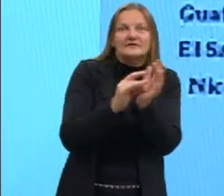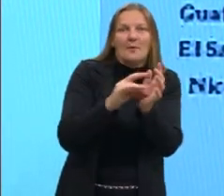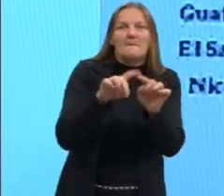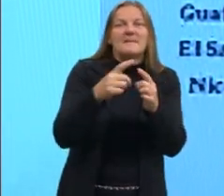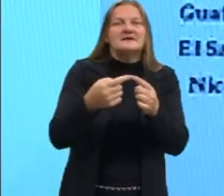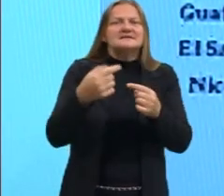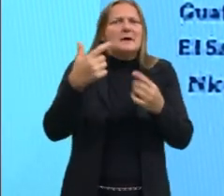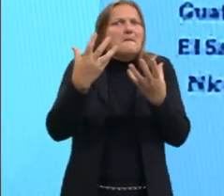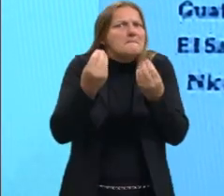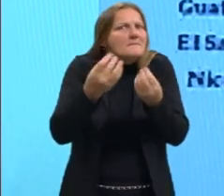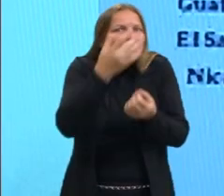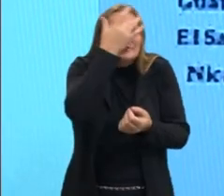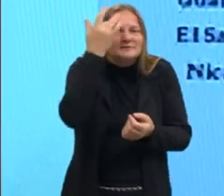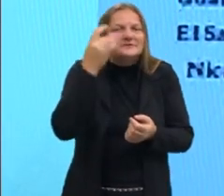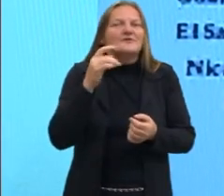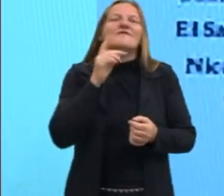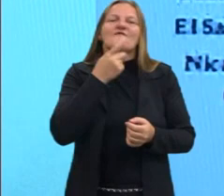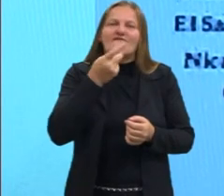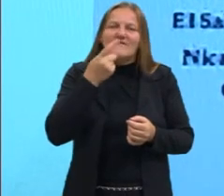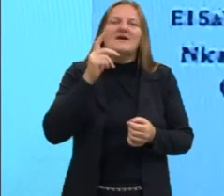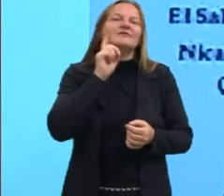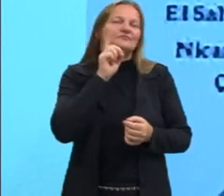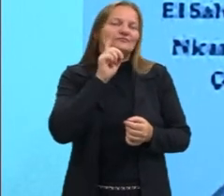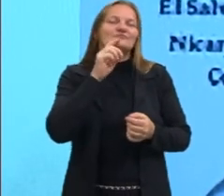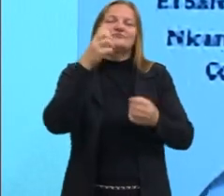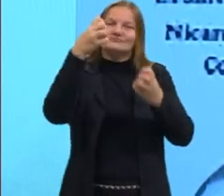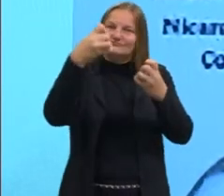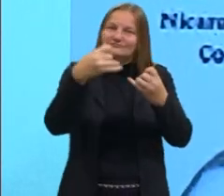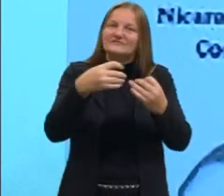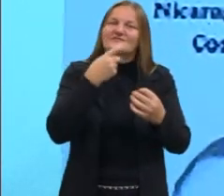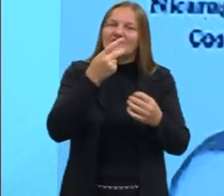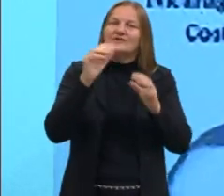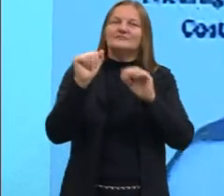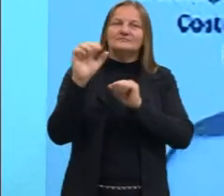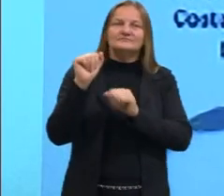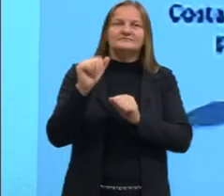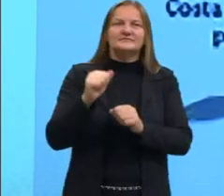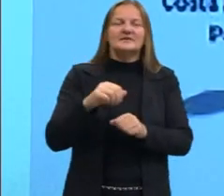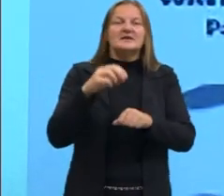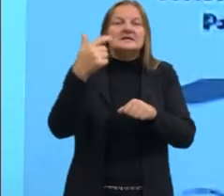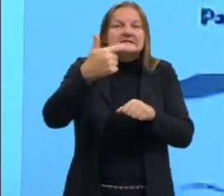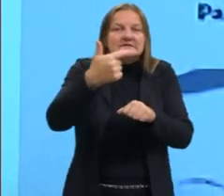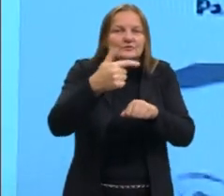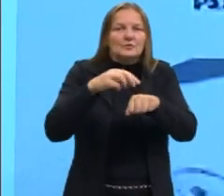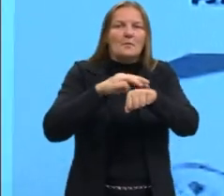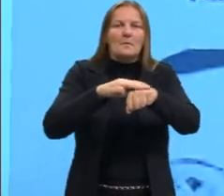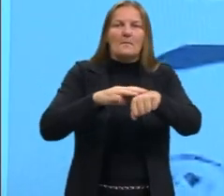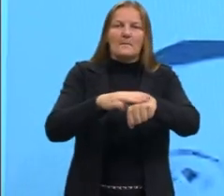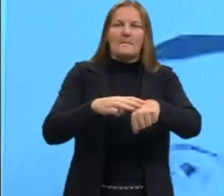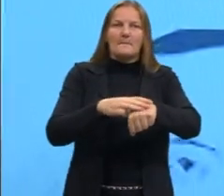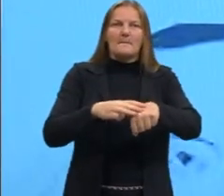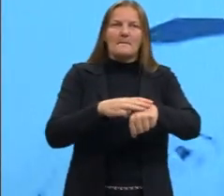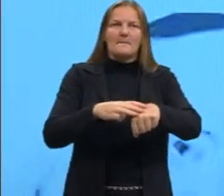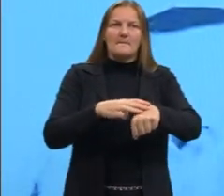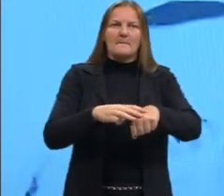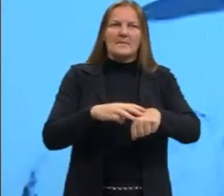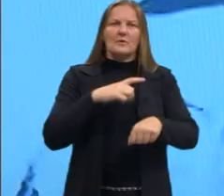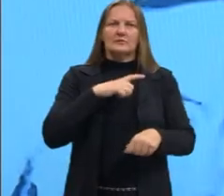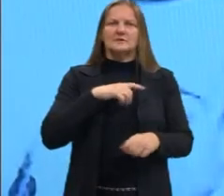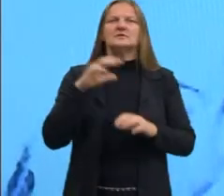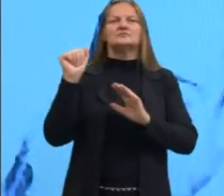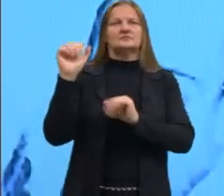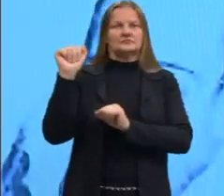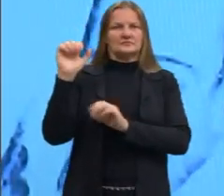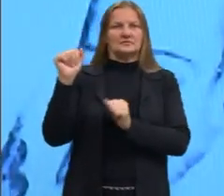Na parte mais escura, marrom, são os países que hoje falam a língua